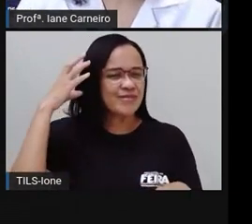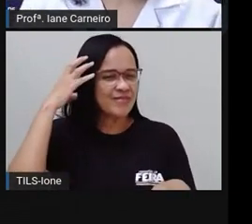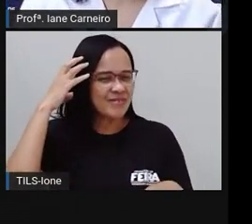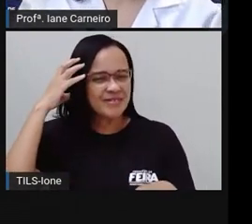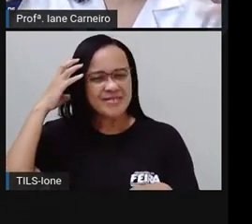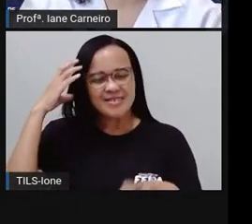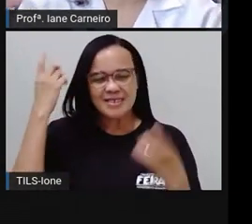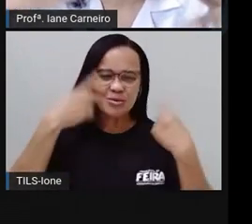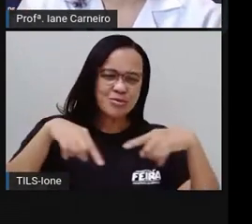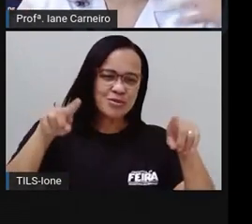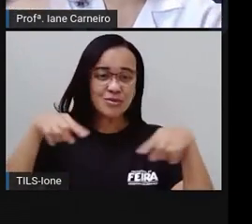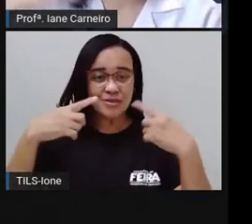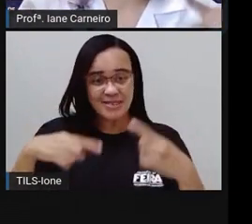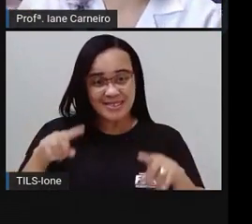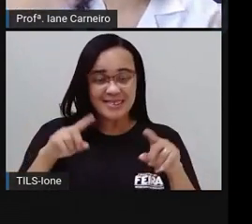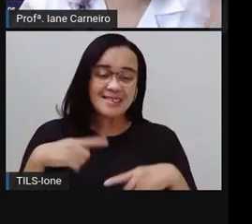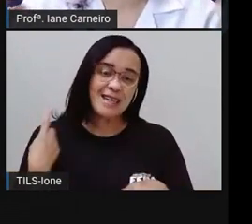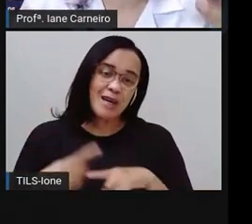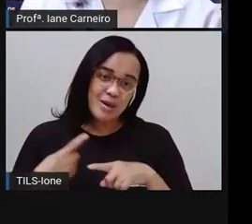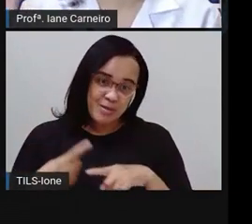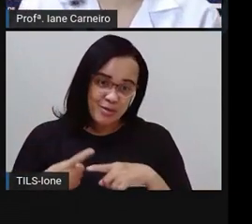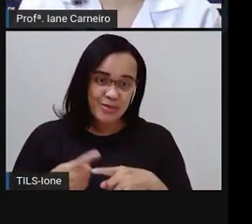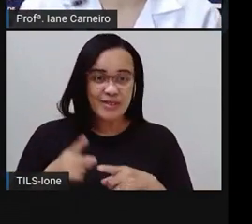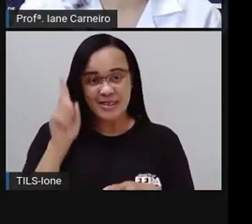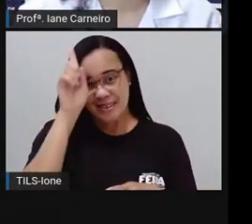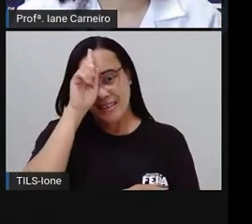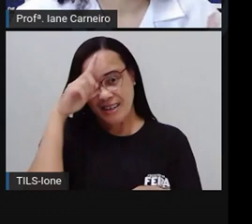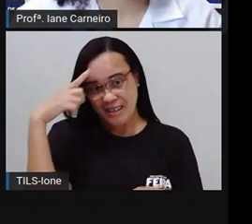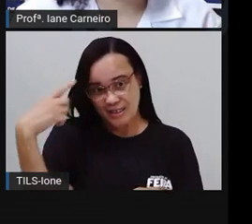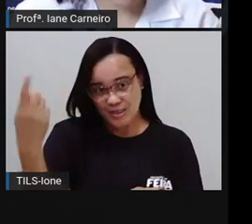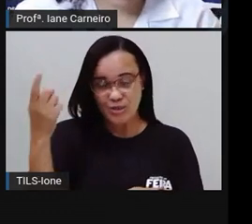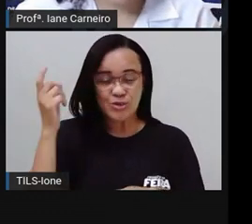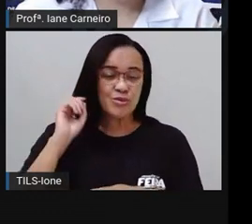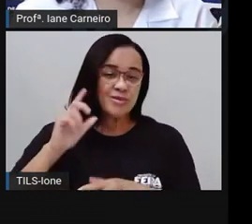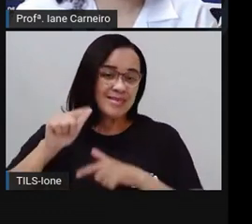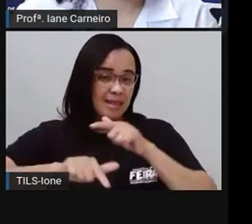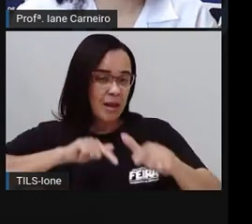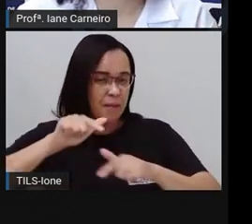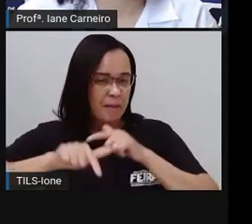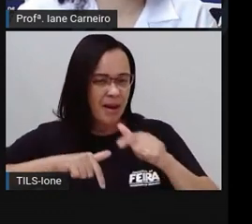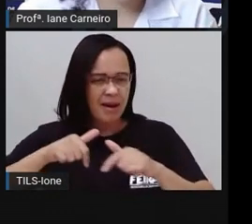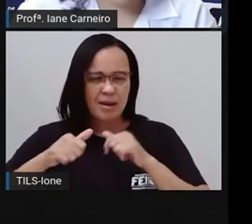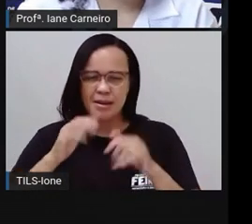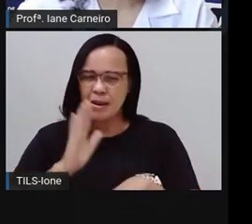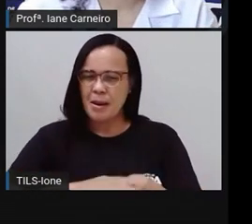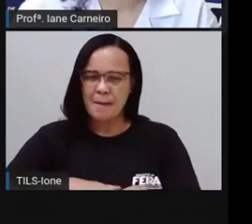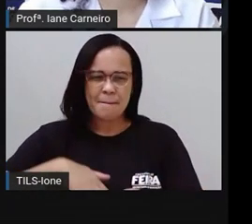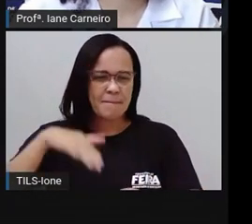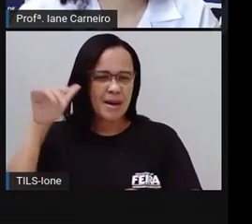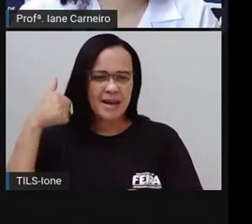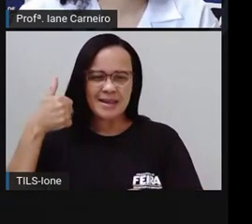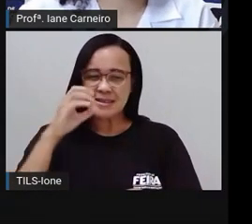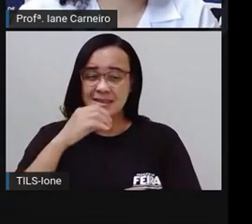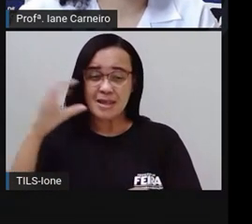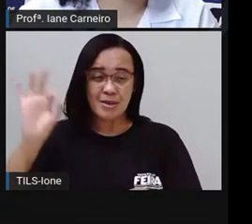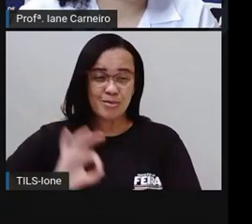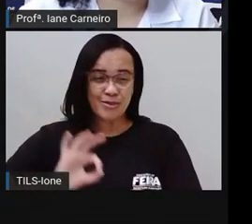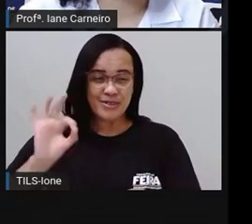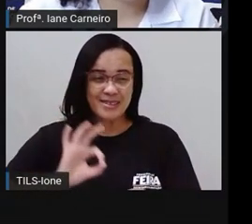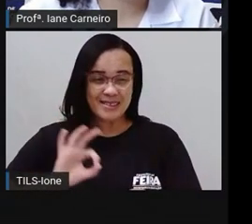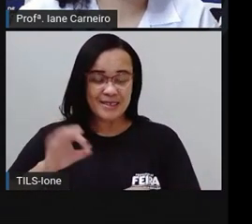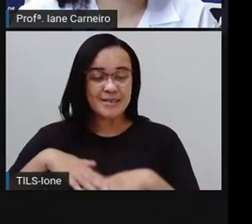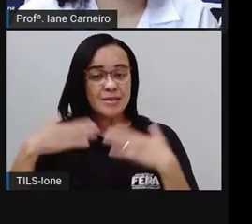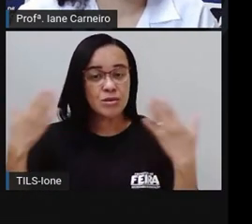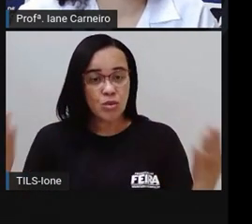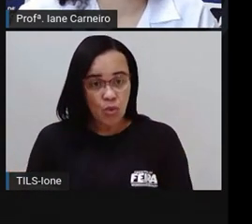criatividade, assim, ó, trabalhando 100%. Então a história de hoje é a história do Duende da Ponte,